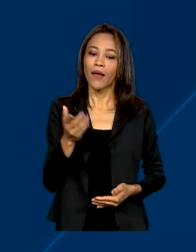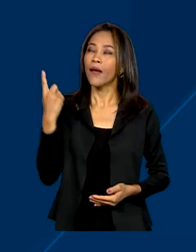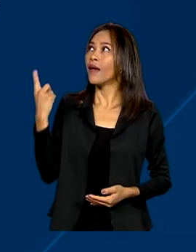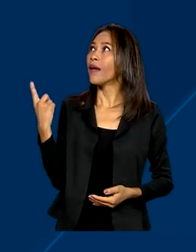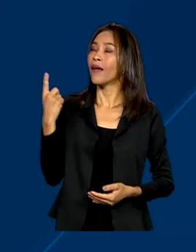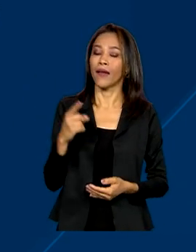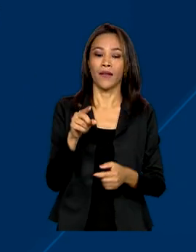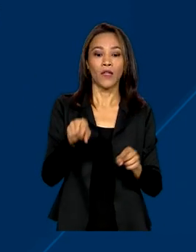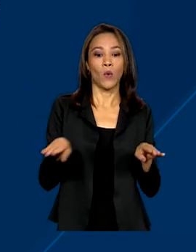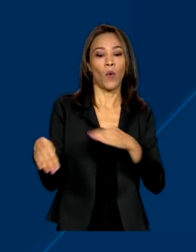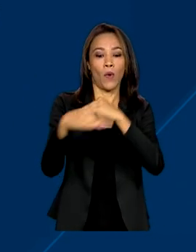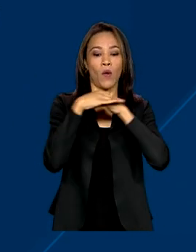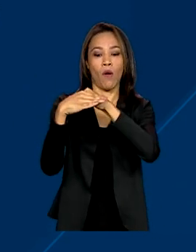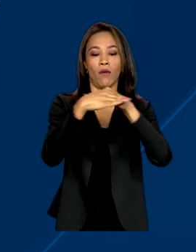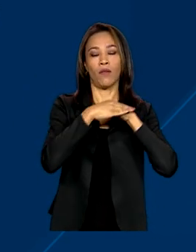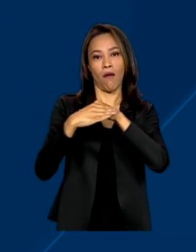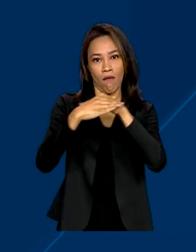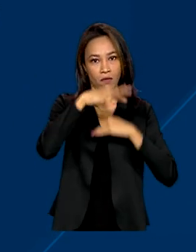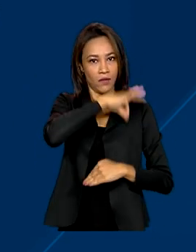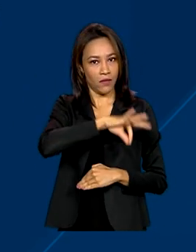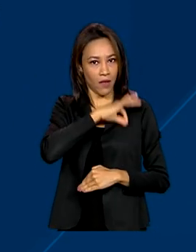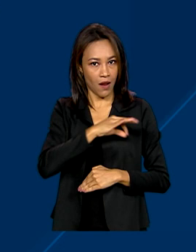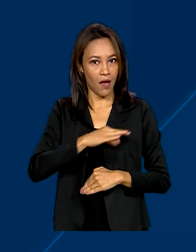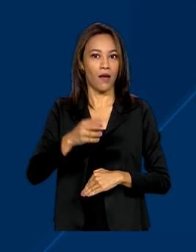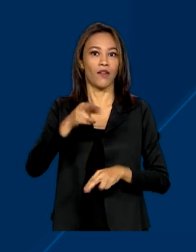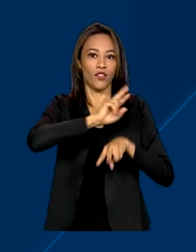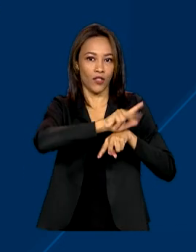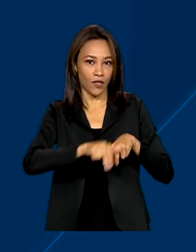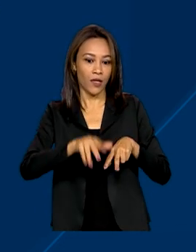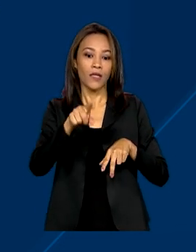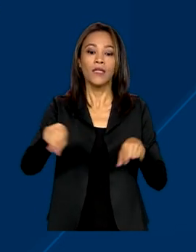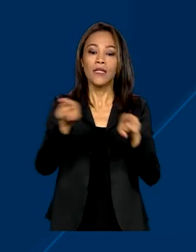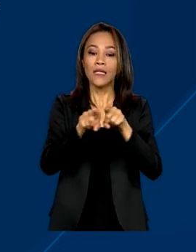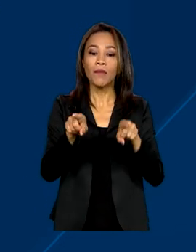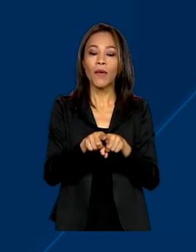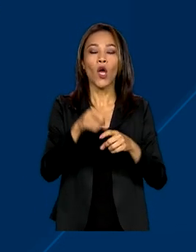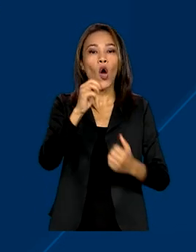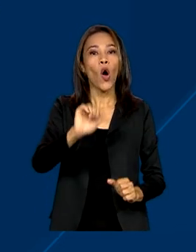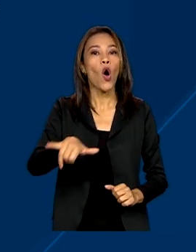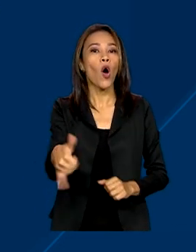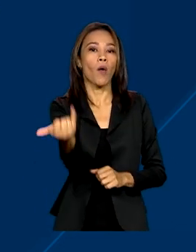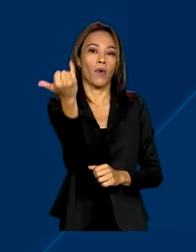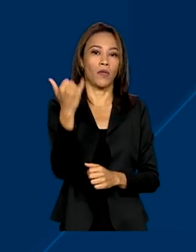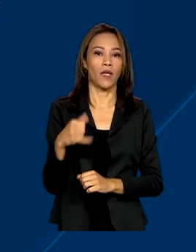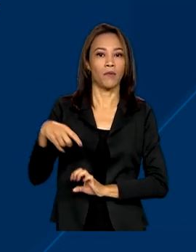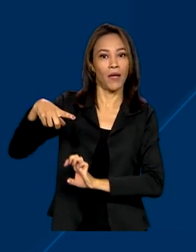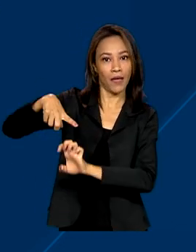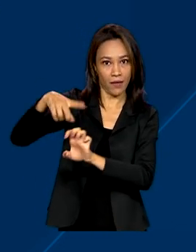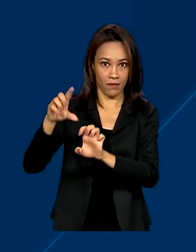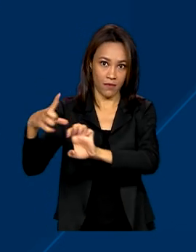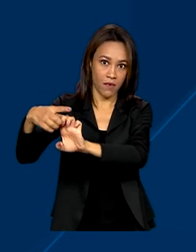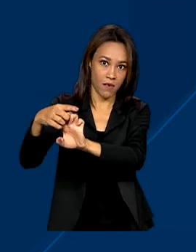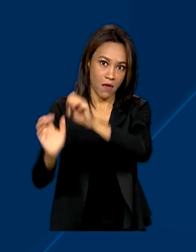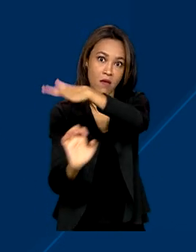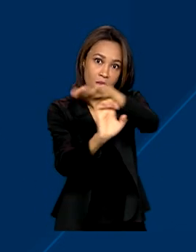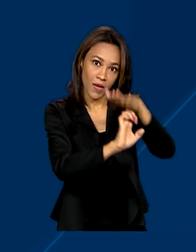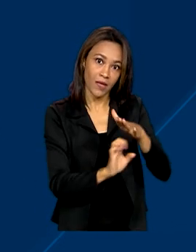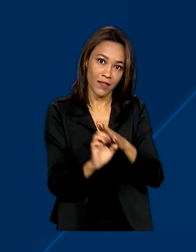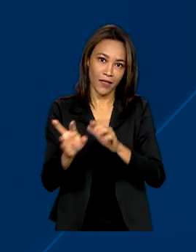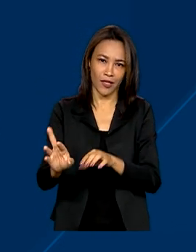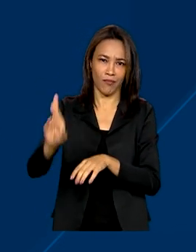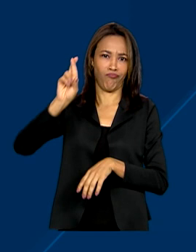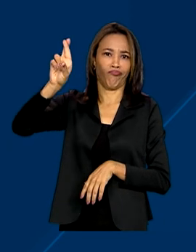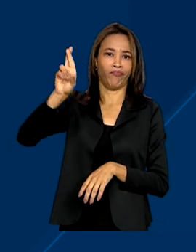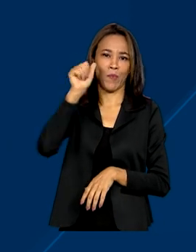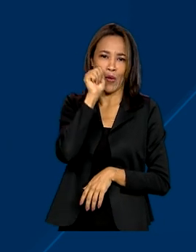igualdade salarial entre gêneros e prioridade para startups lideradas por mulheres. Assistência técnica